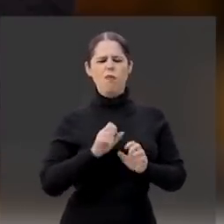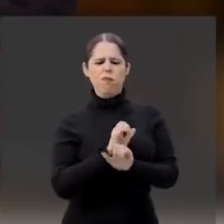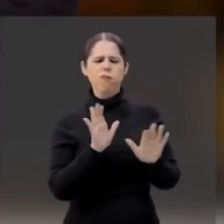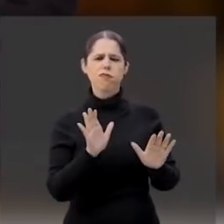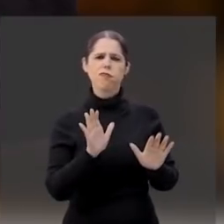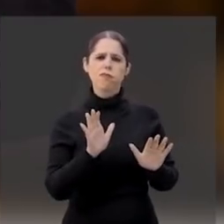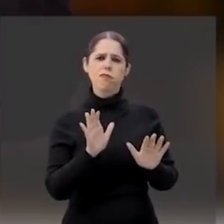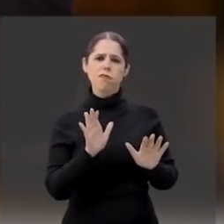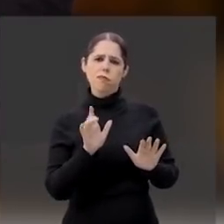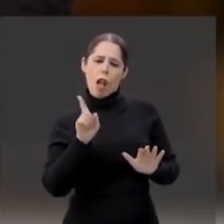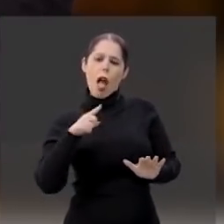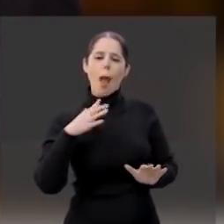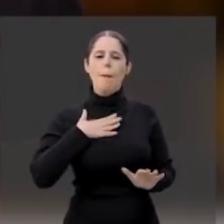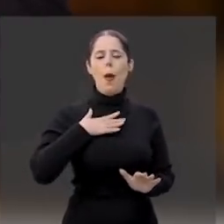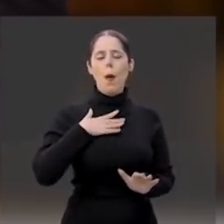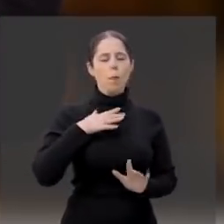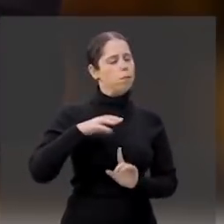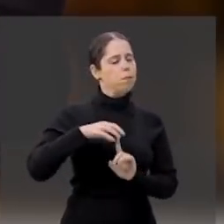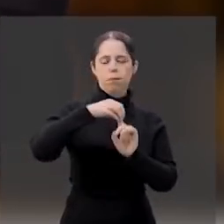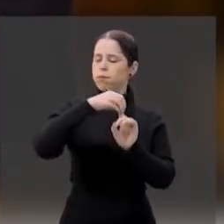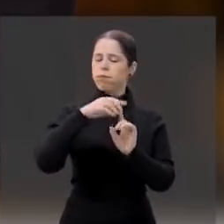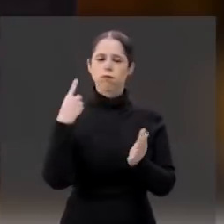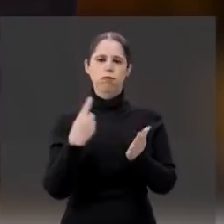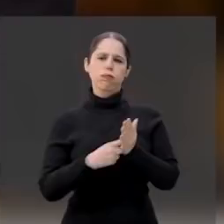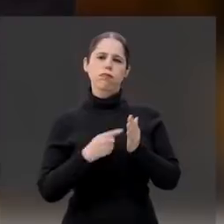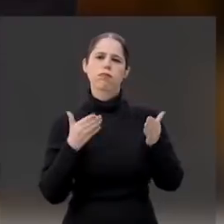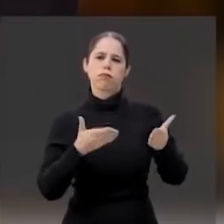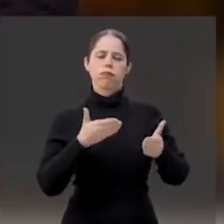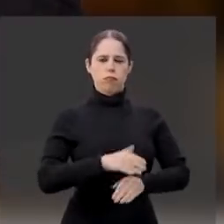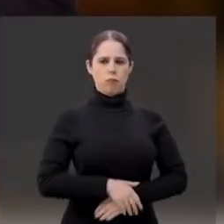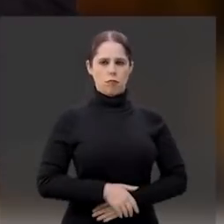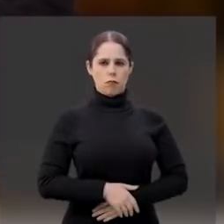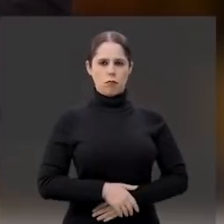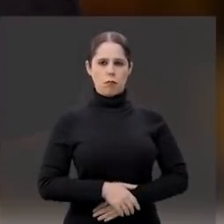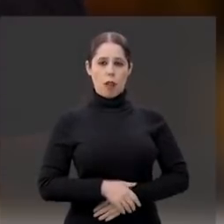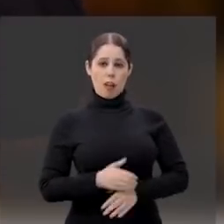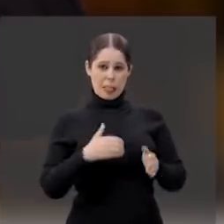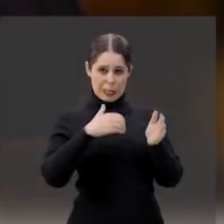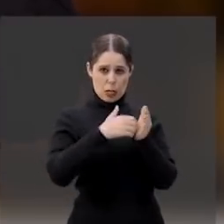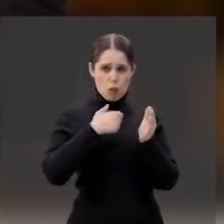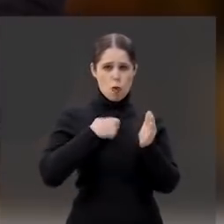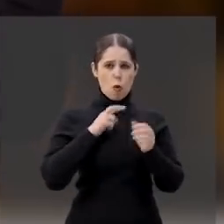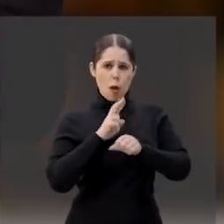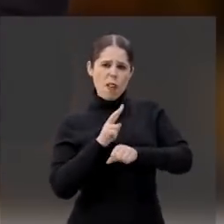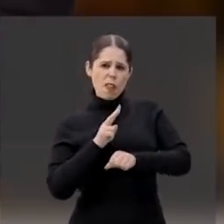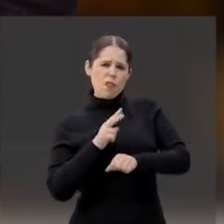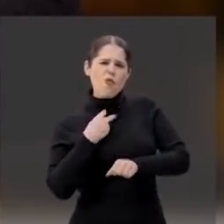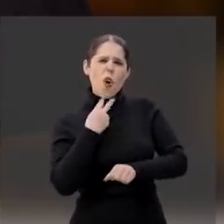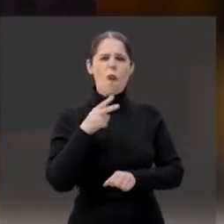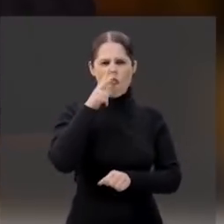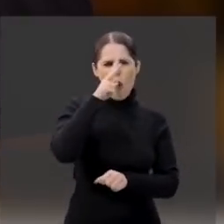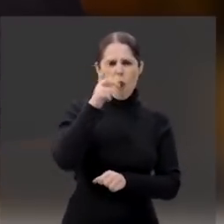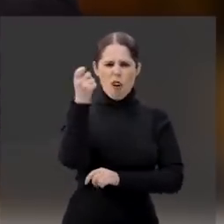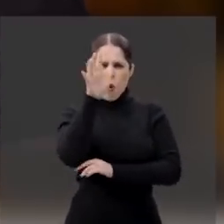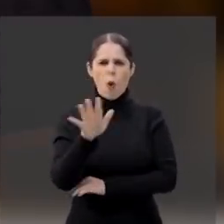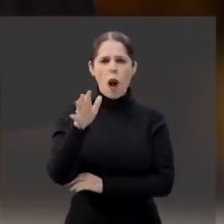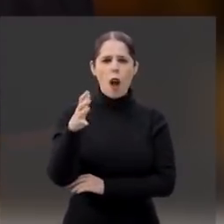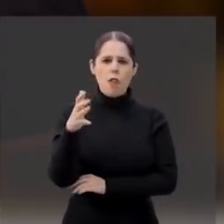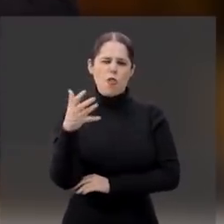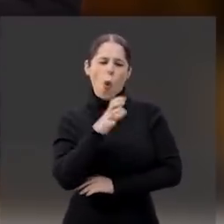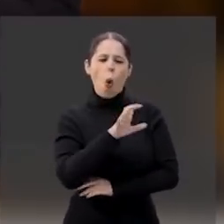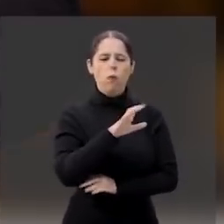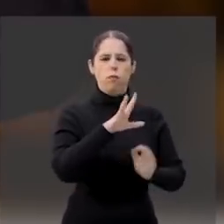para dizer a verdade. E esse será o meu principal compromisso com você. No Senado, vou ser a voz forte do Rio Grande contra a